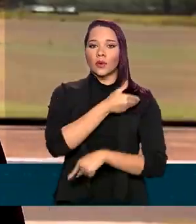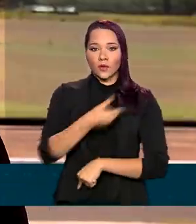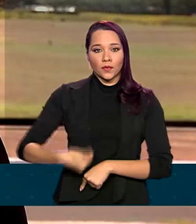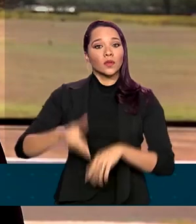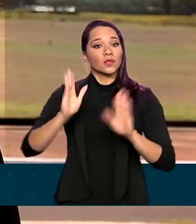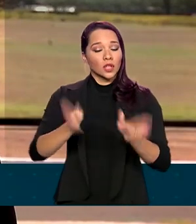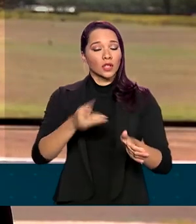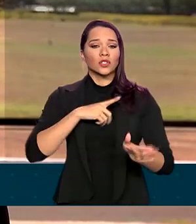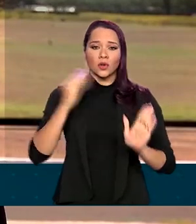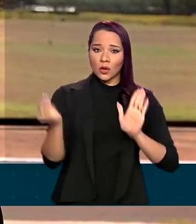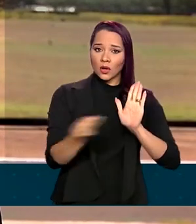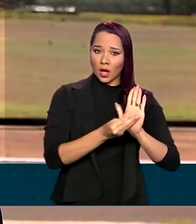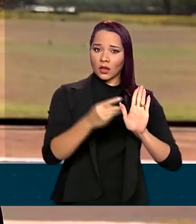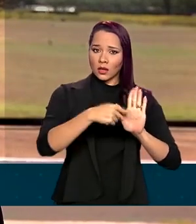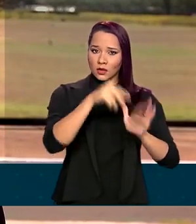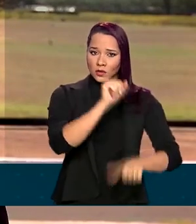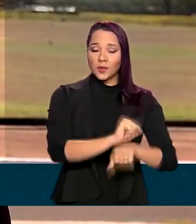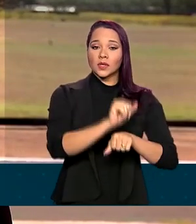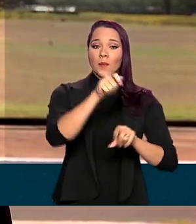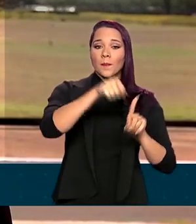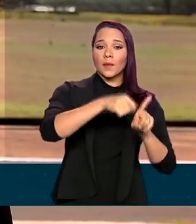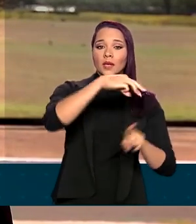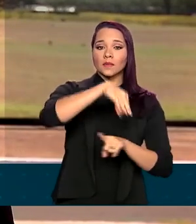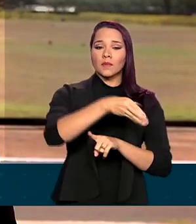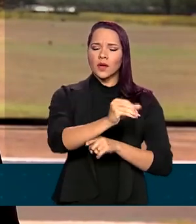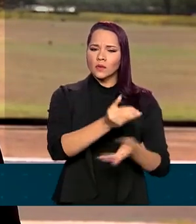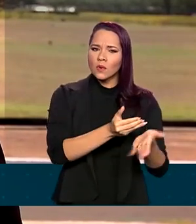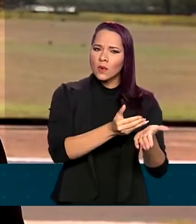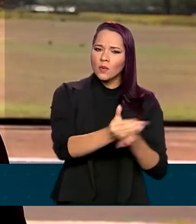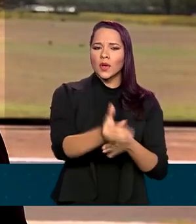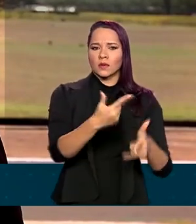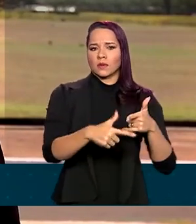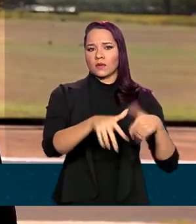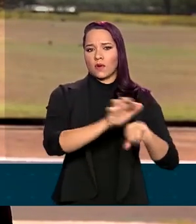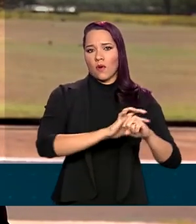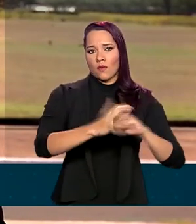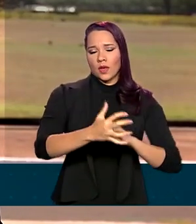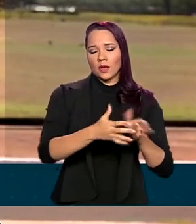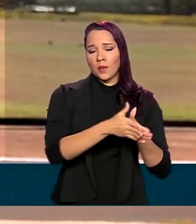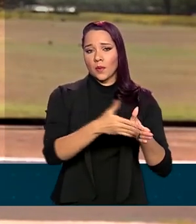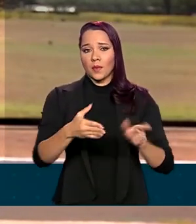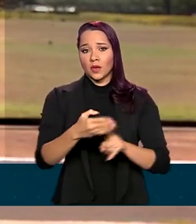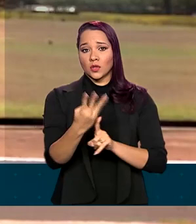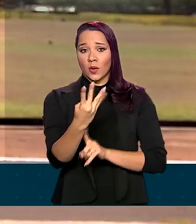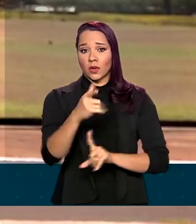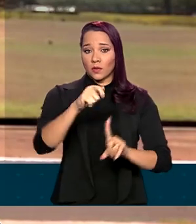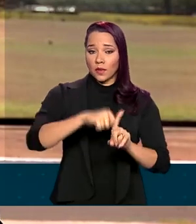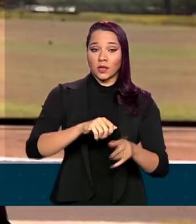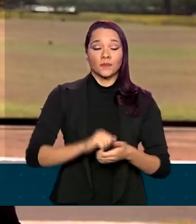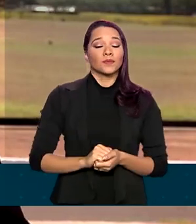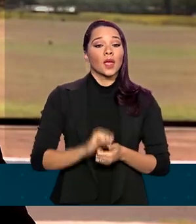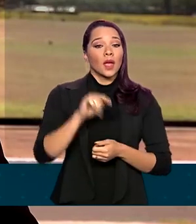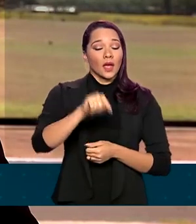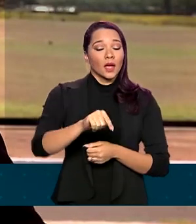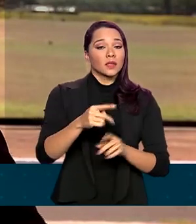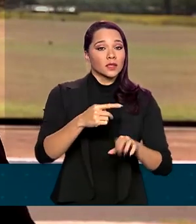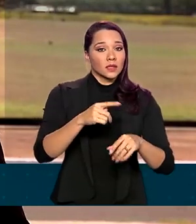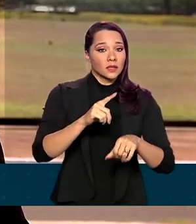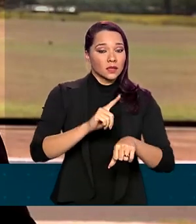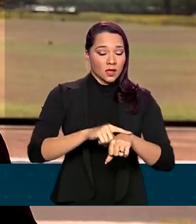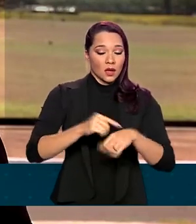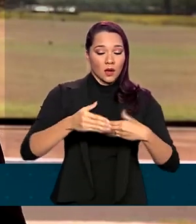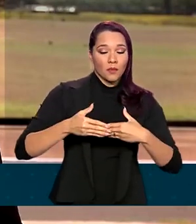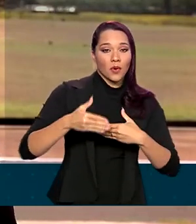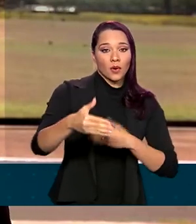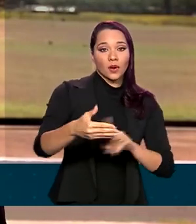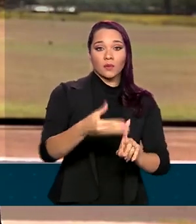já havia determinado essa suspensão em março, logo no início da pandemia, pelo período de quatro meses. O prazo está, portanto, prorrogado